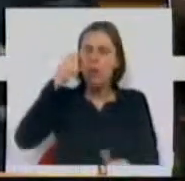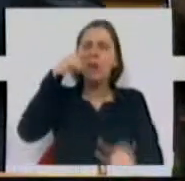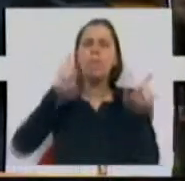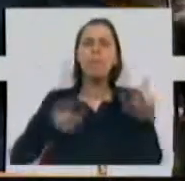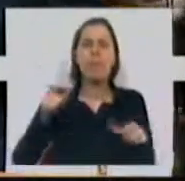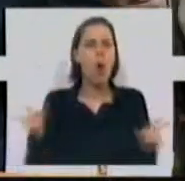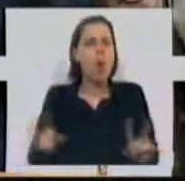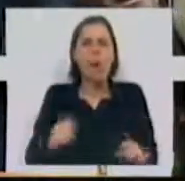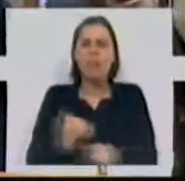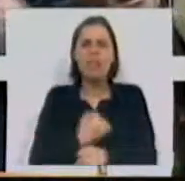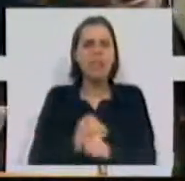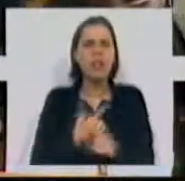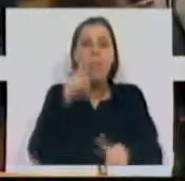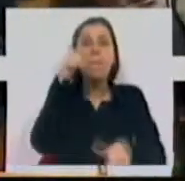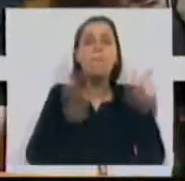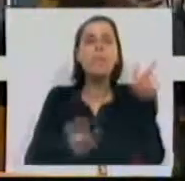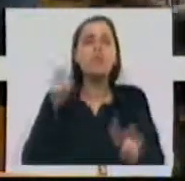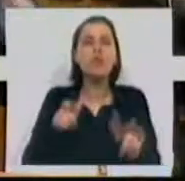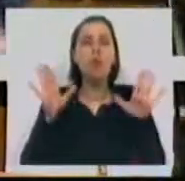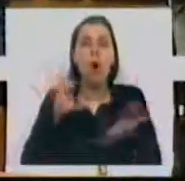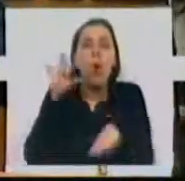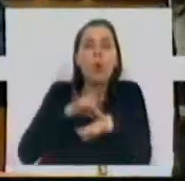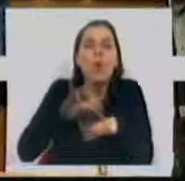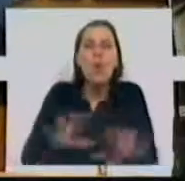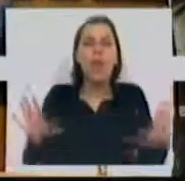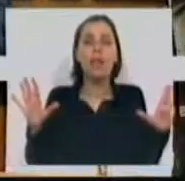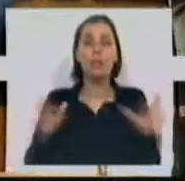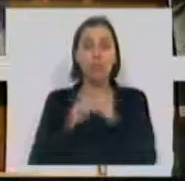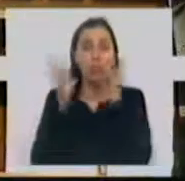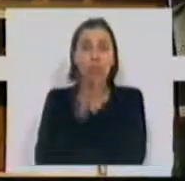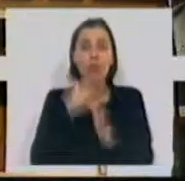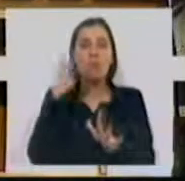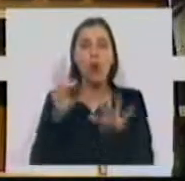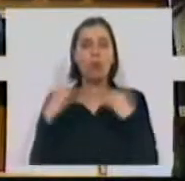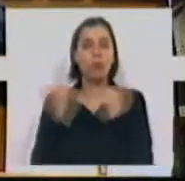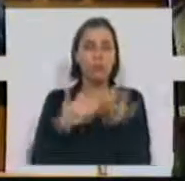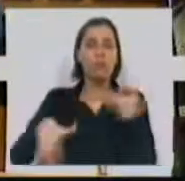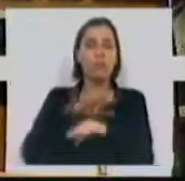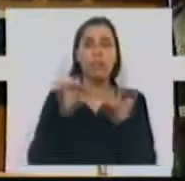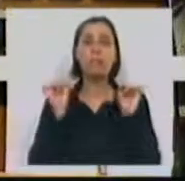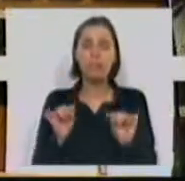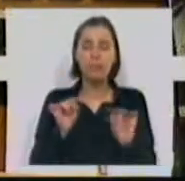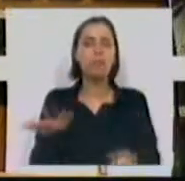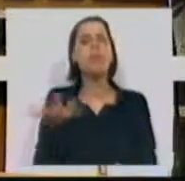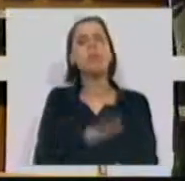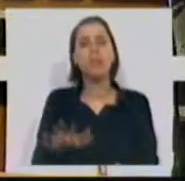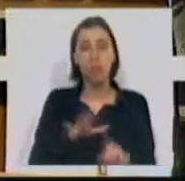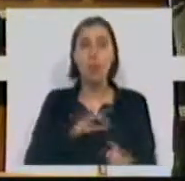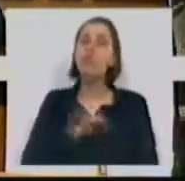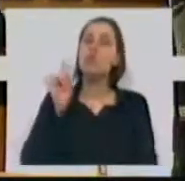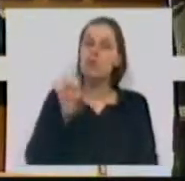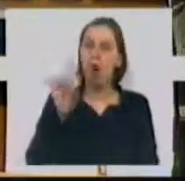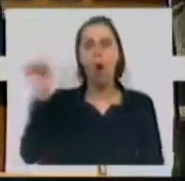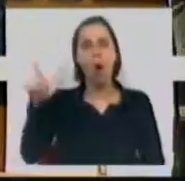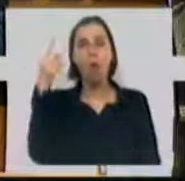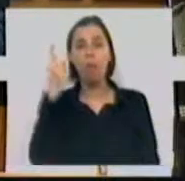pessoas, não é nos serviços. É nas pessoas. É nos doentes. É em toda a sociedade. E é essa situação que os senhores